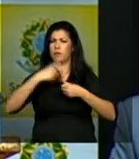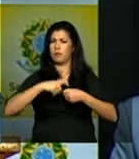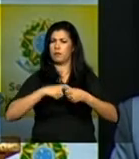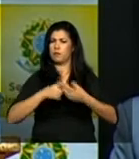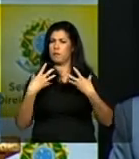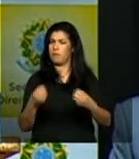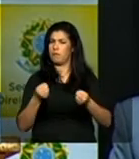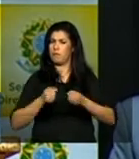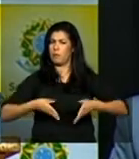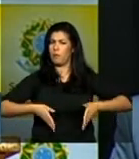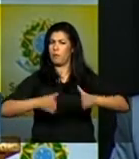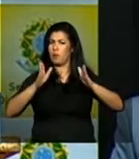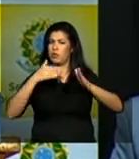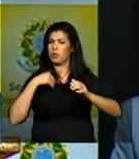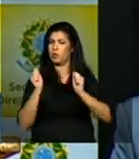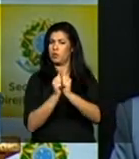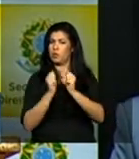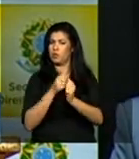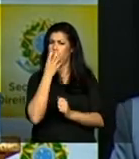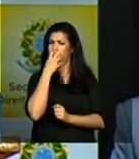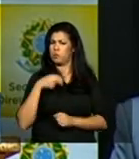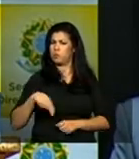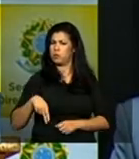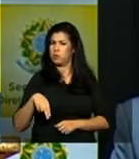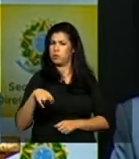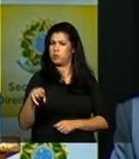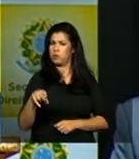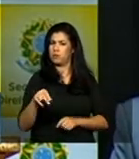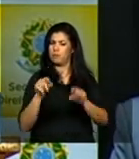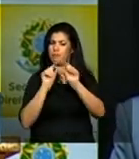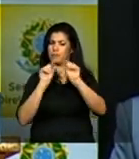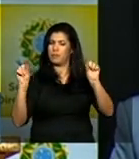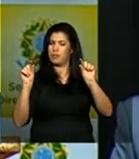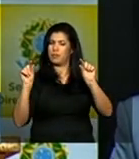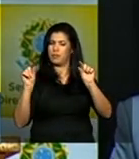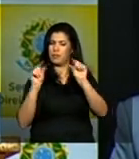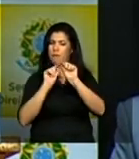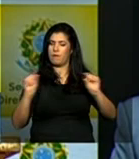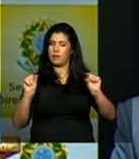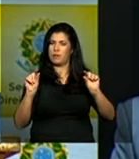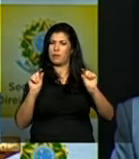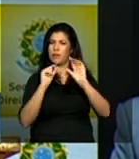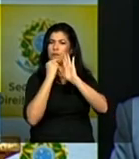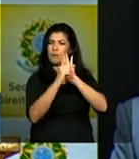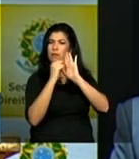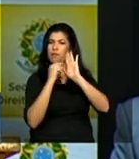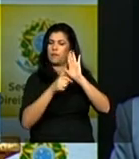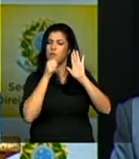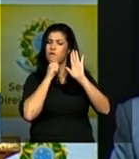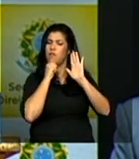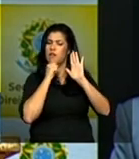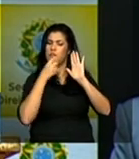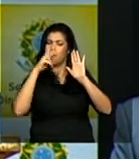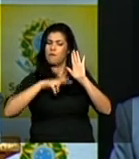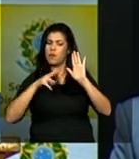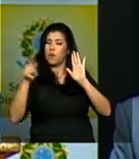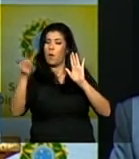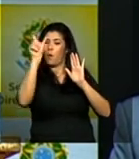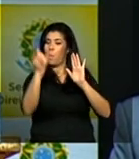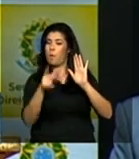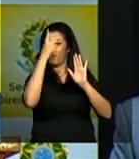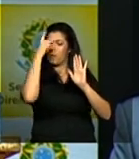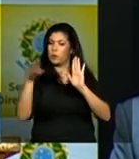por aí eu e o meu cachorro olha um verso olha o outro olha o velho olha o moço